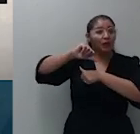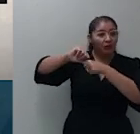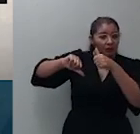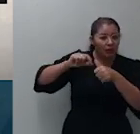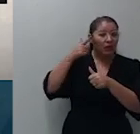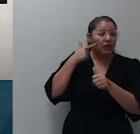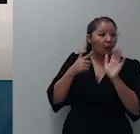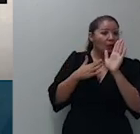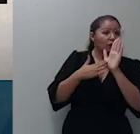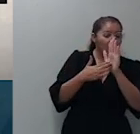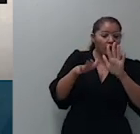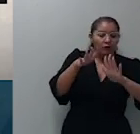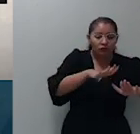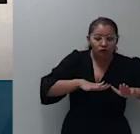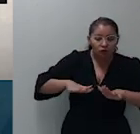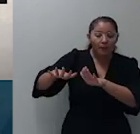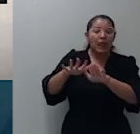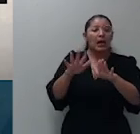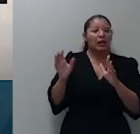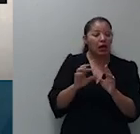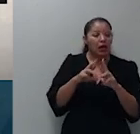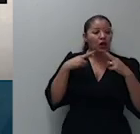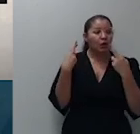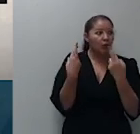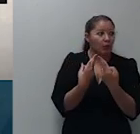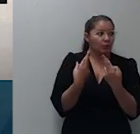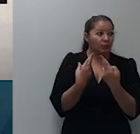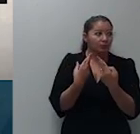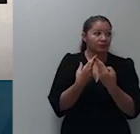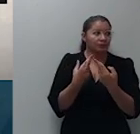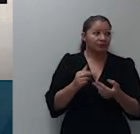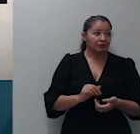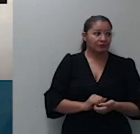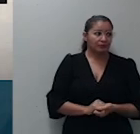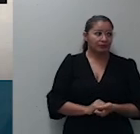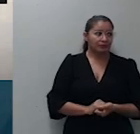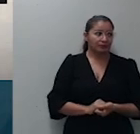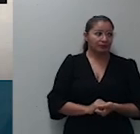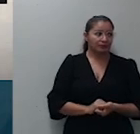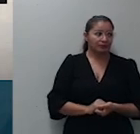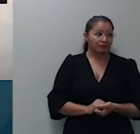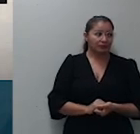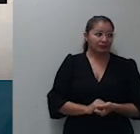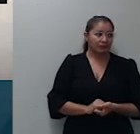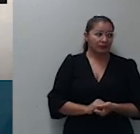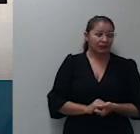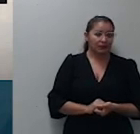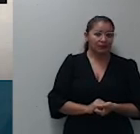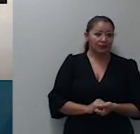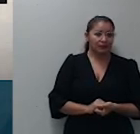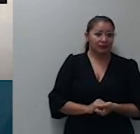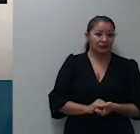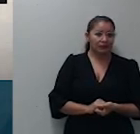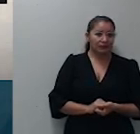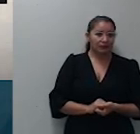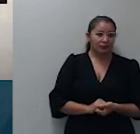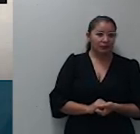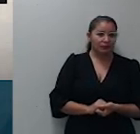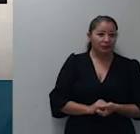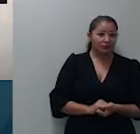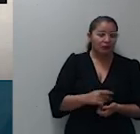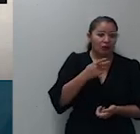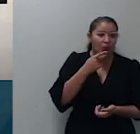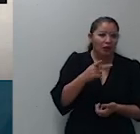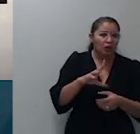afrontam o disposto no artigo 49 seus parágrafos artigo 52 inciso 13 artigo 59 todos da lei 11